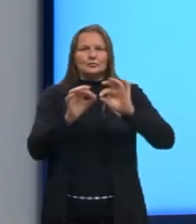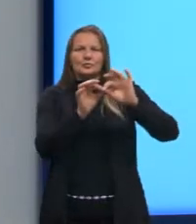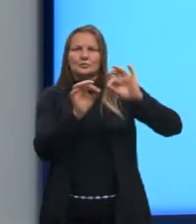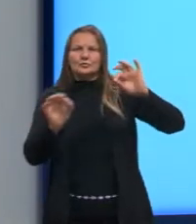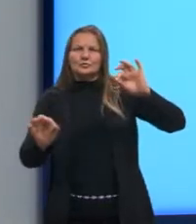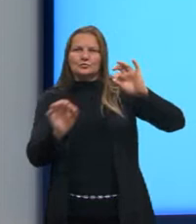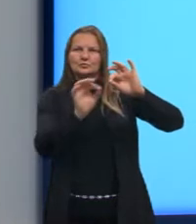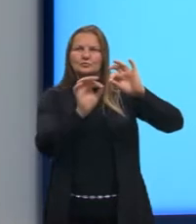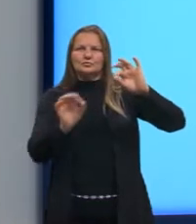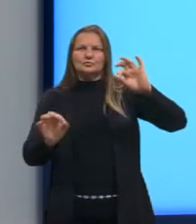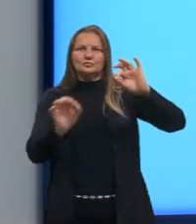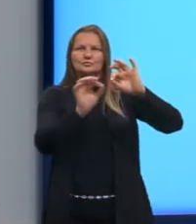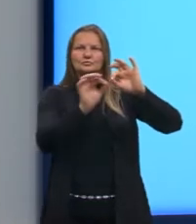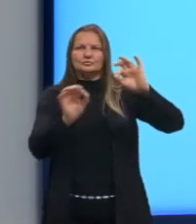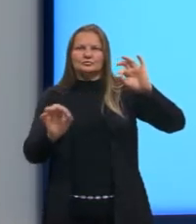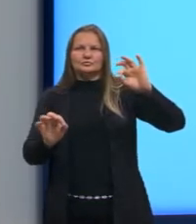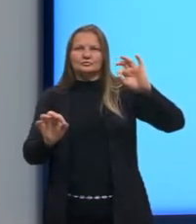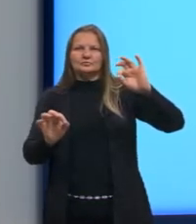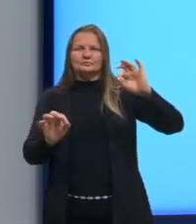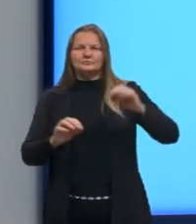distância entre eles.